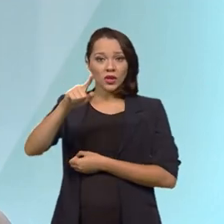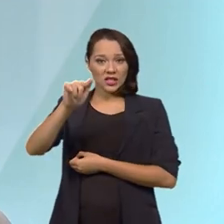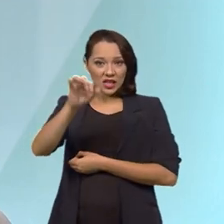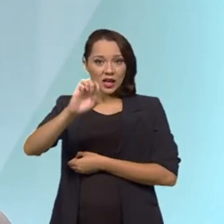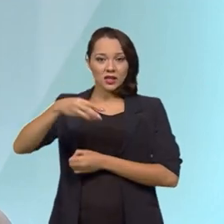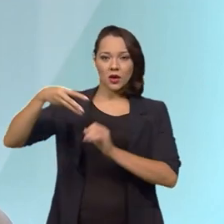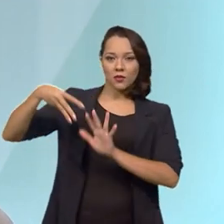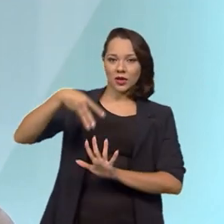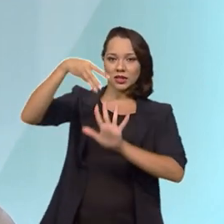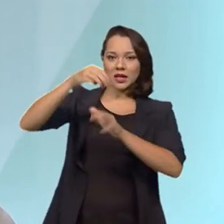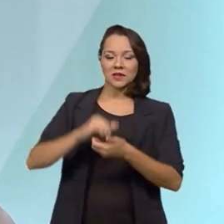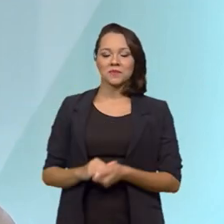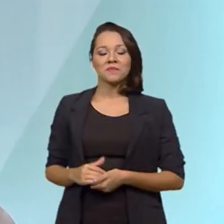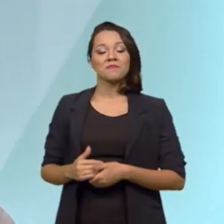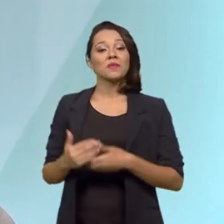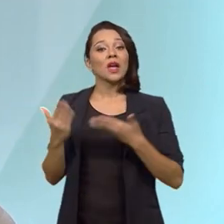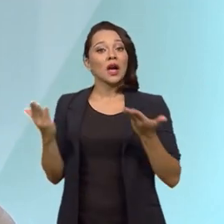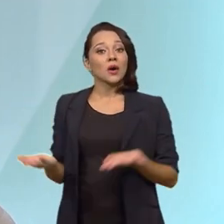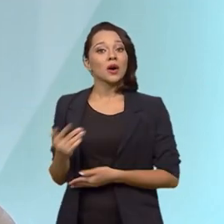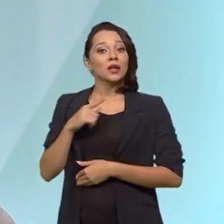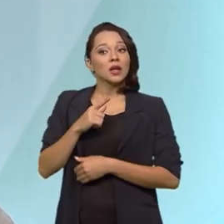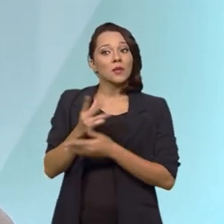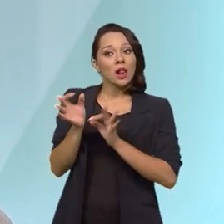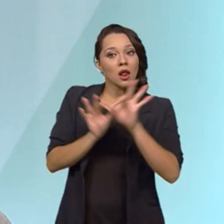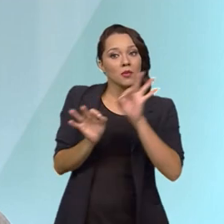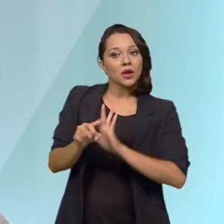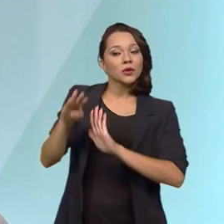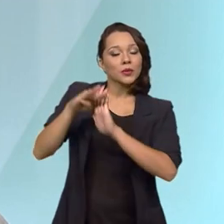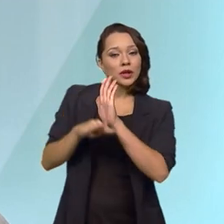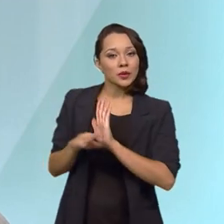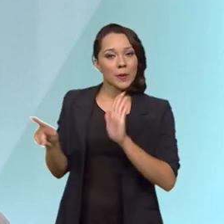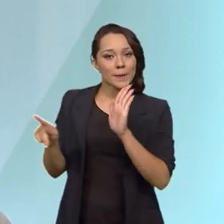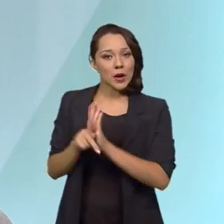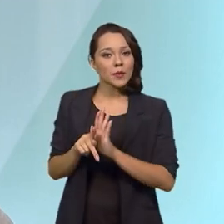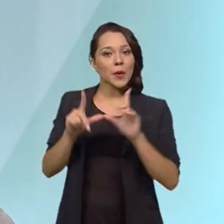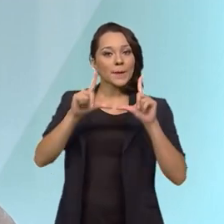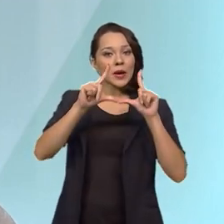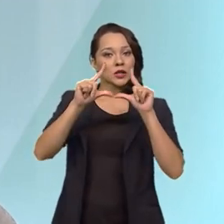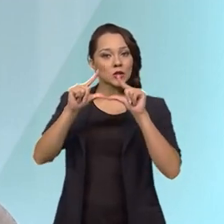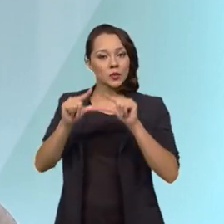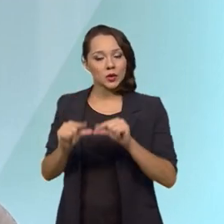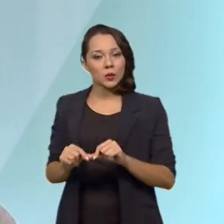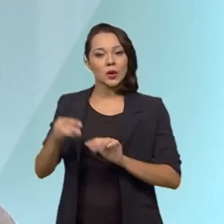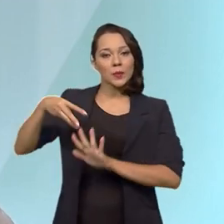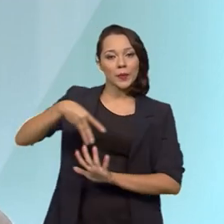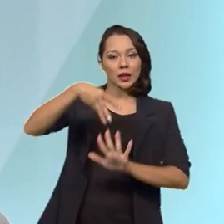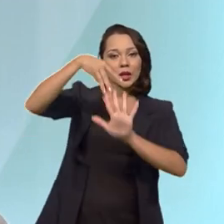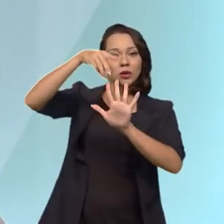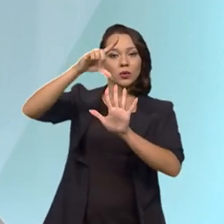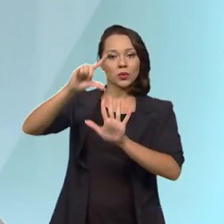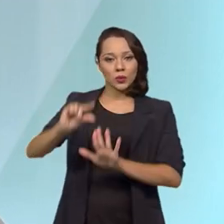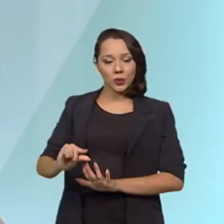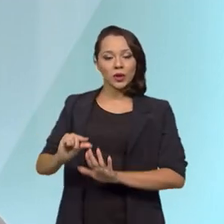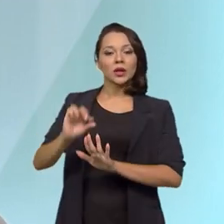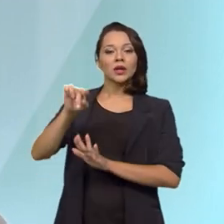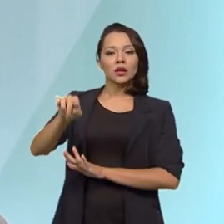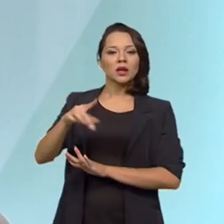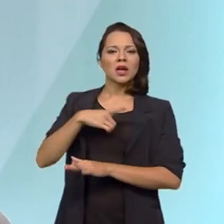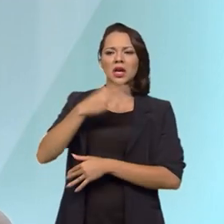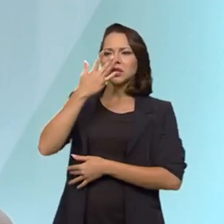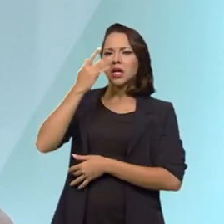Ambiente, agora, estamos desenhando um programa específico para redução de metano de origem de